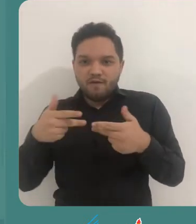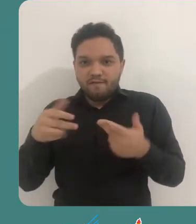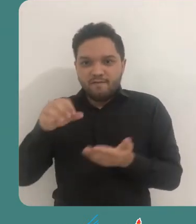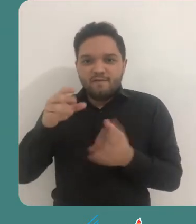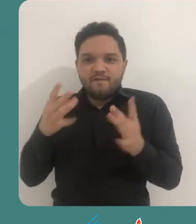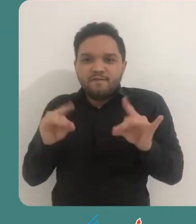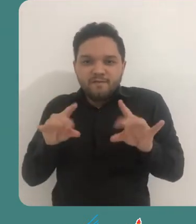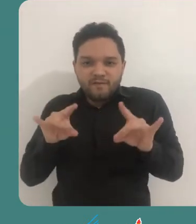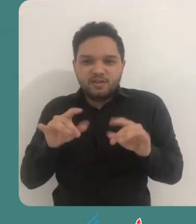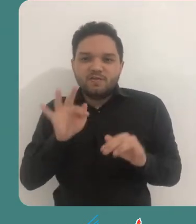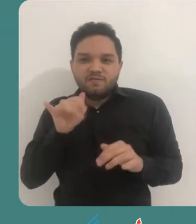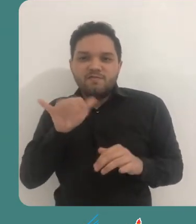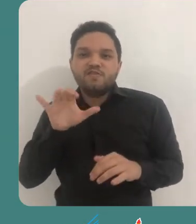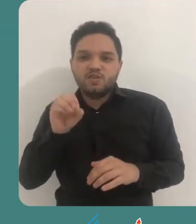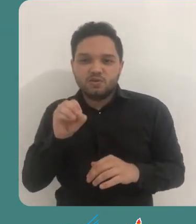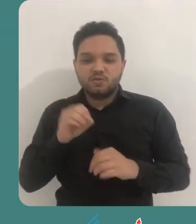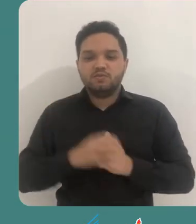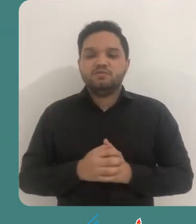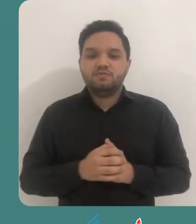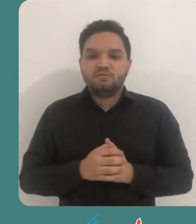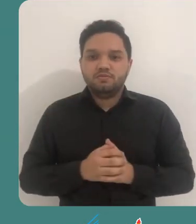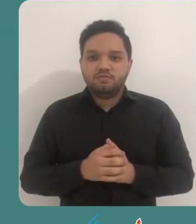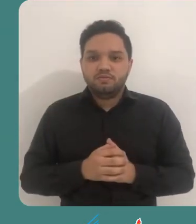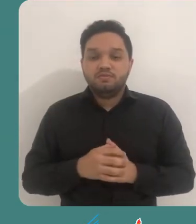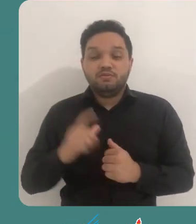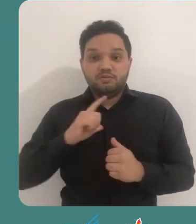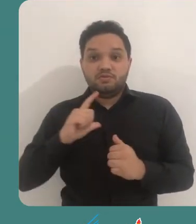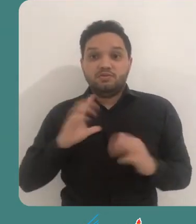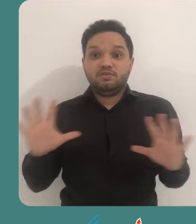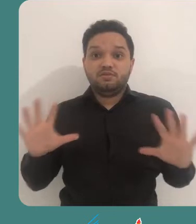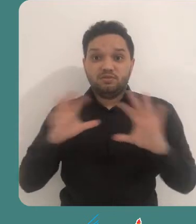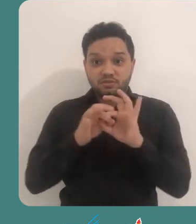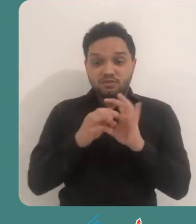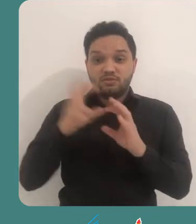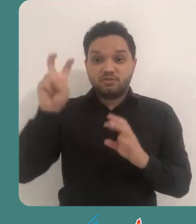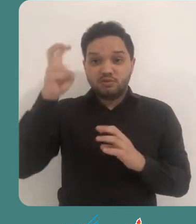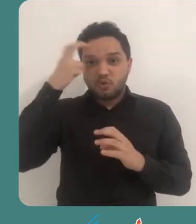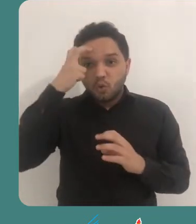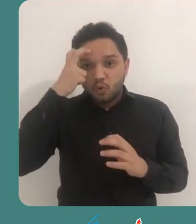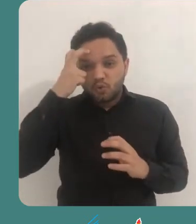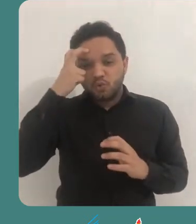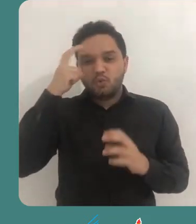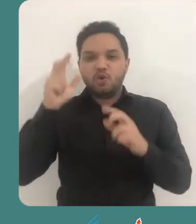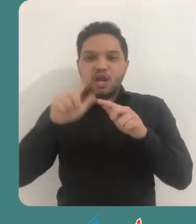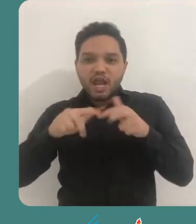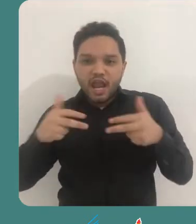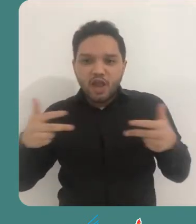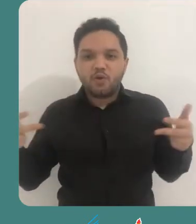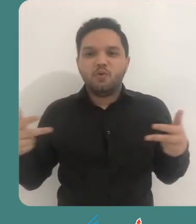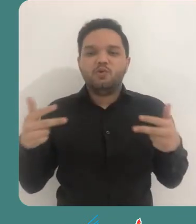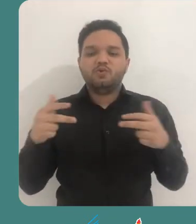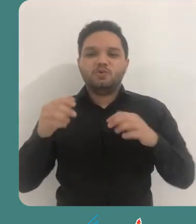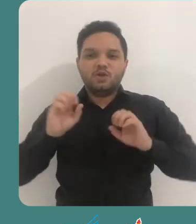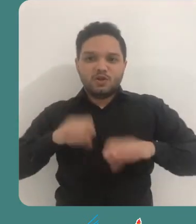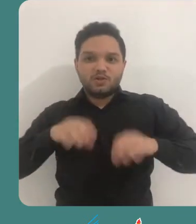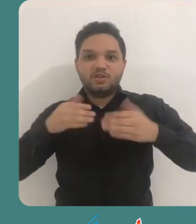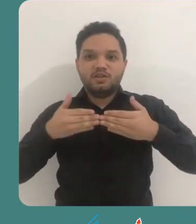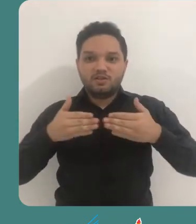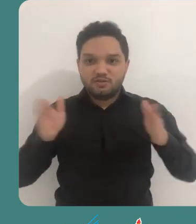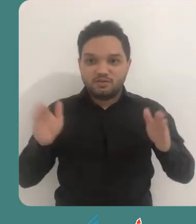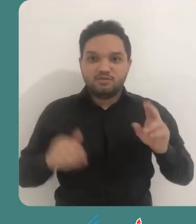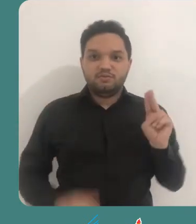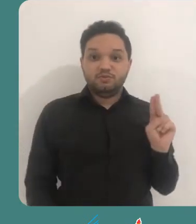O uso de licenças mais flexíveis estão intrinsecamente ligados ao fomento da cultura de recursos educacionais abertos.